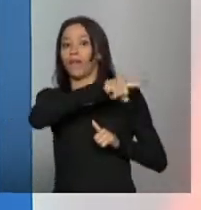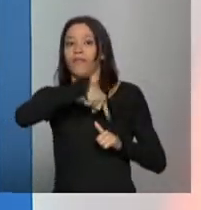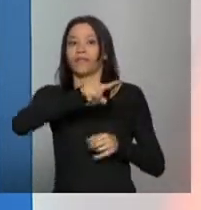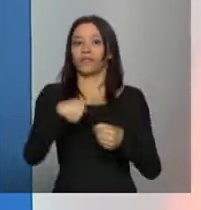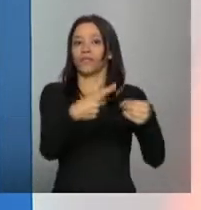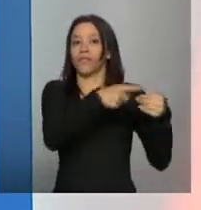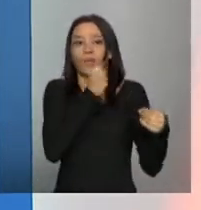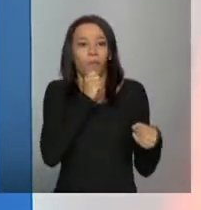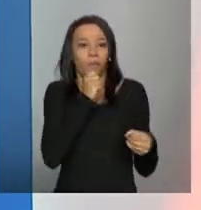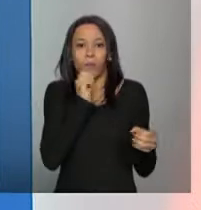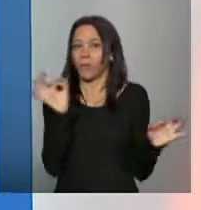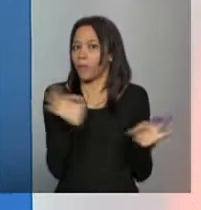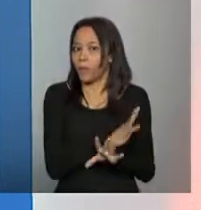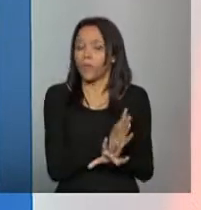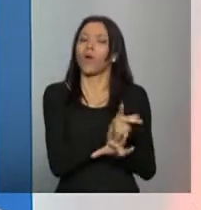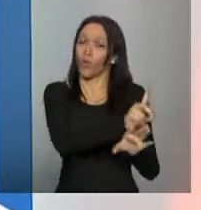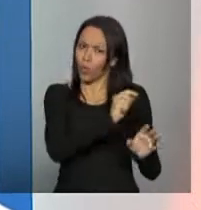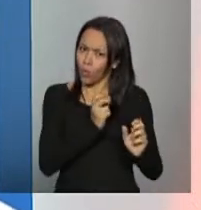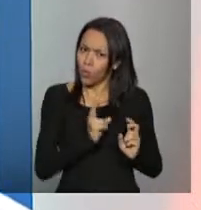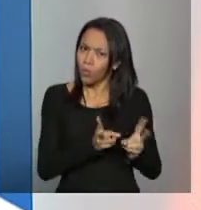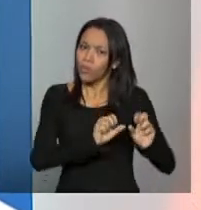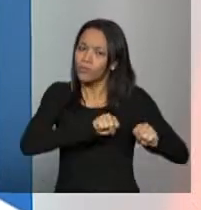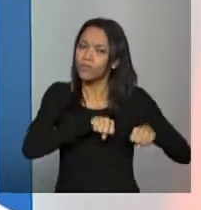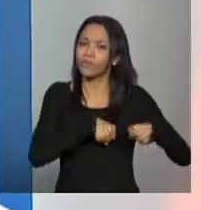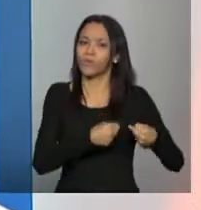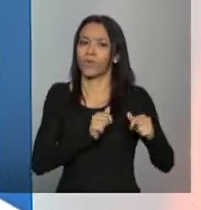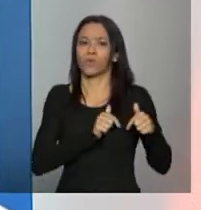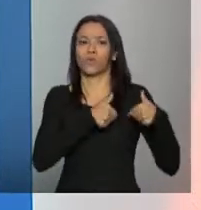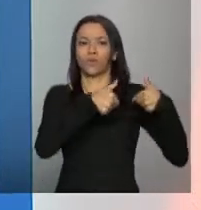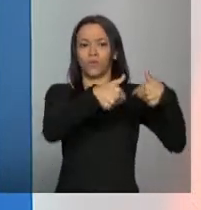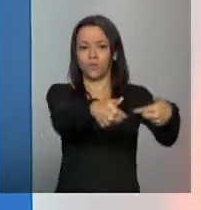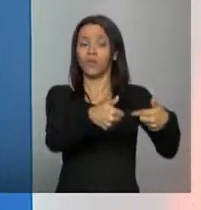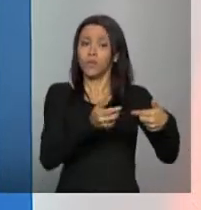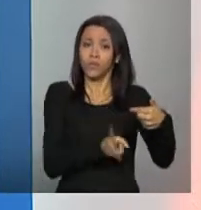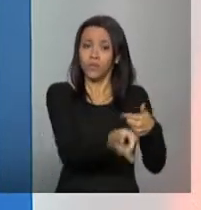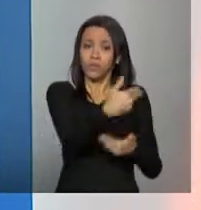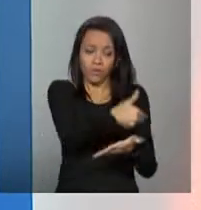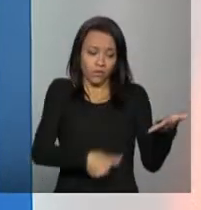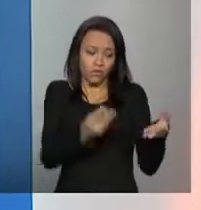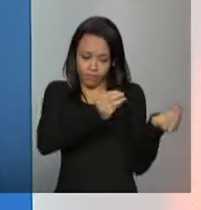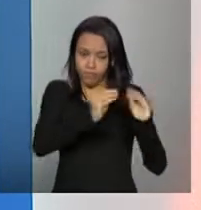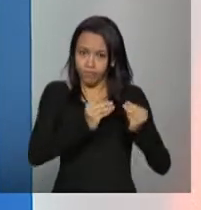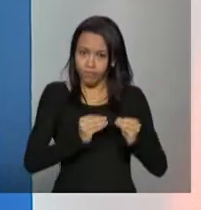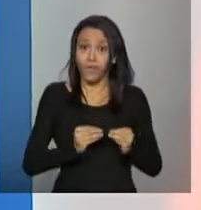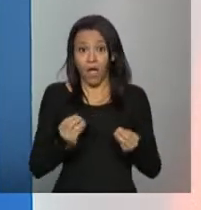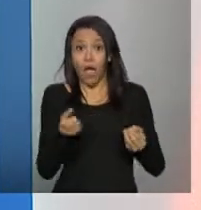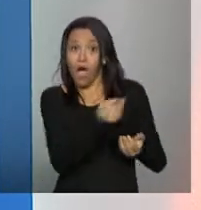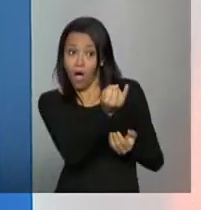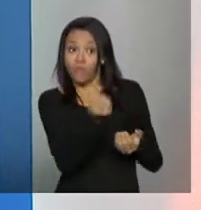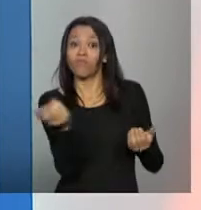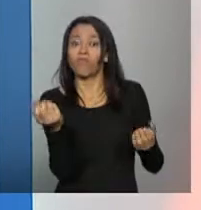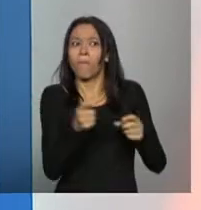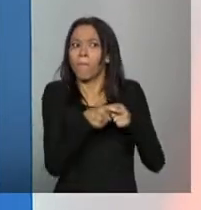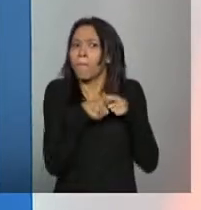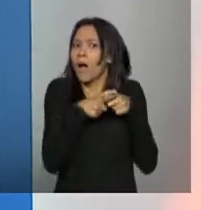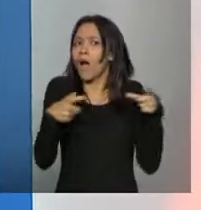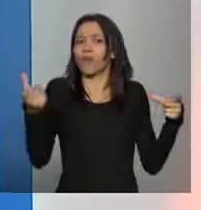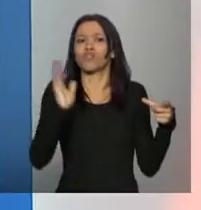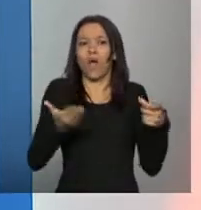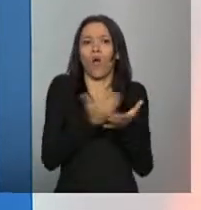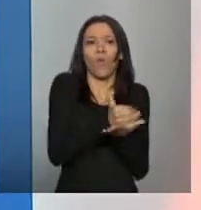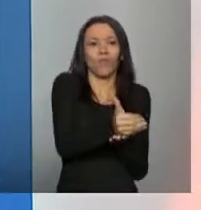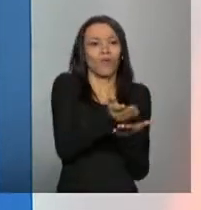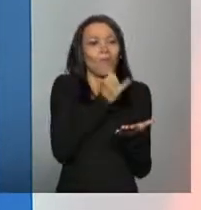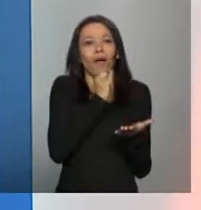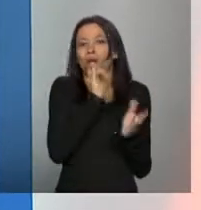o engajamento e façam o cadastramento. Muita gente já iniciou e não concluiu, então nós chamamos vocês